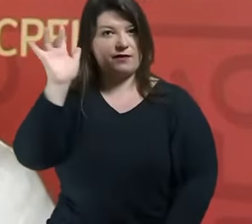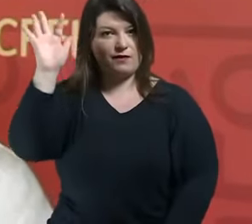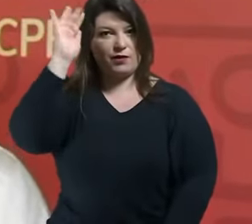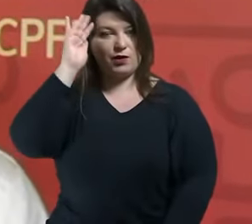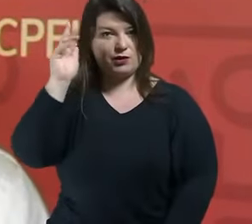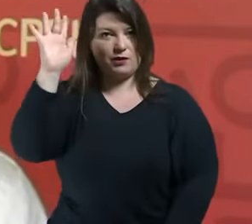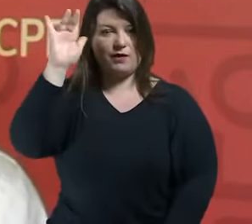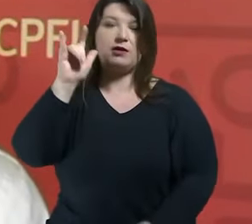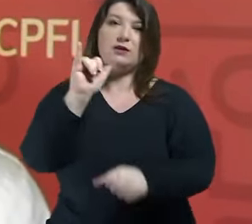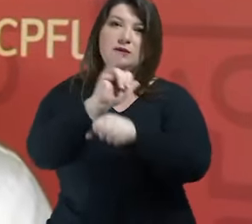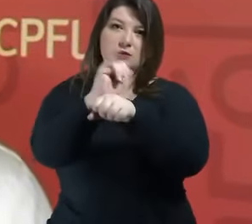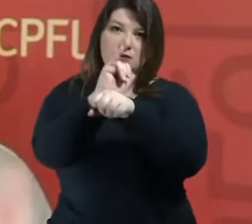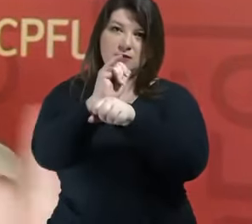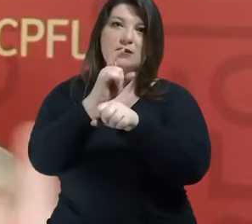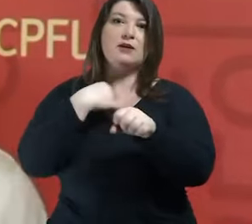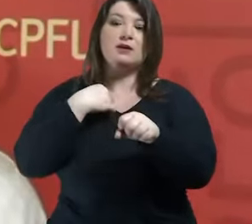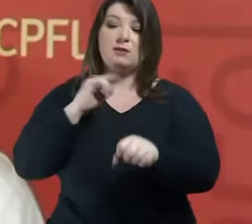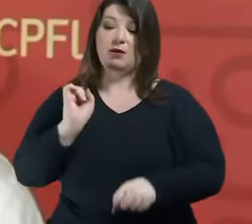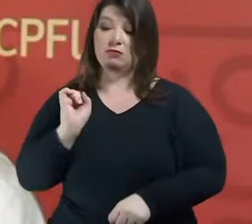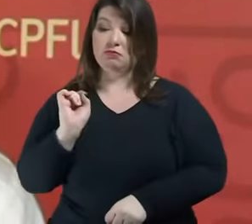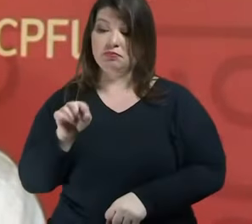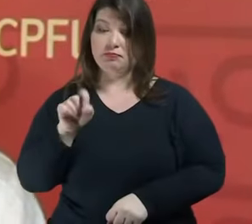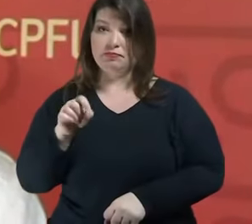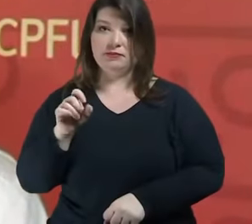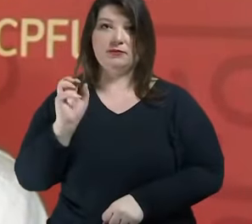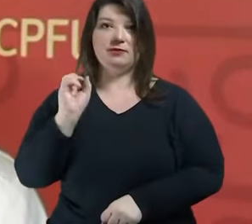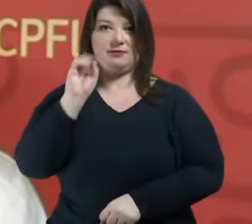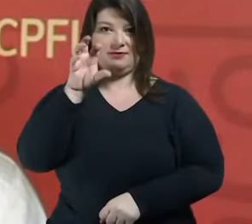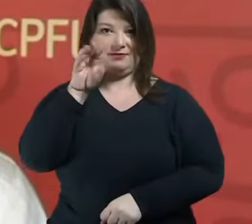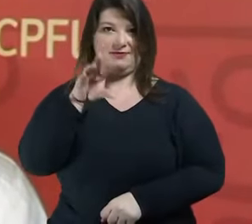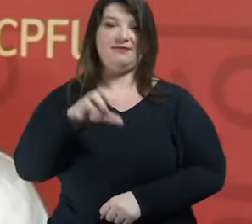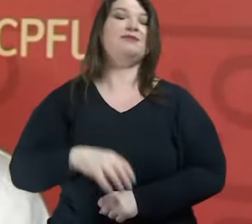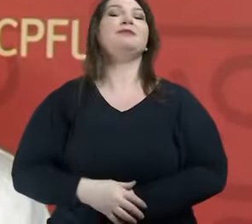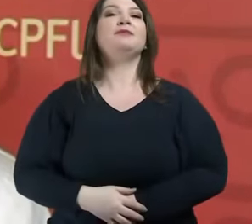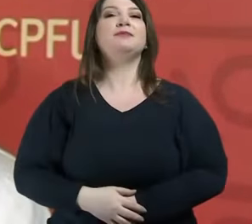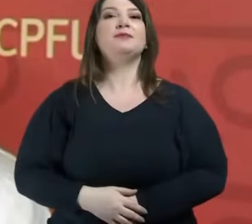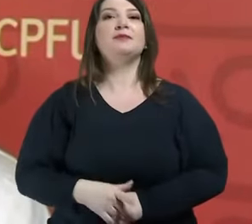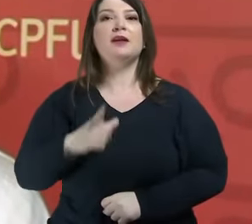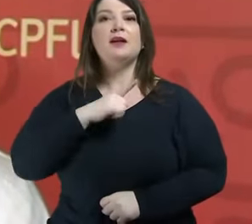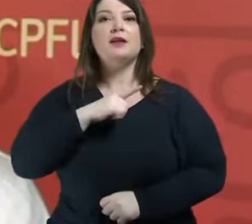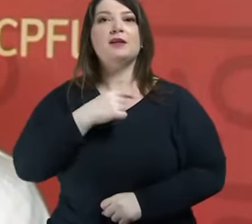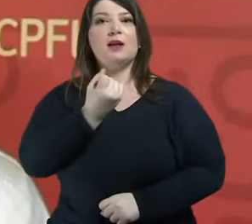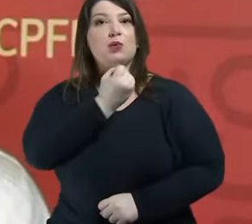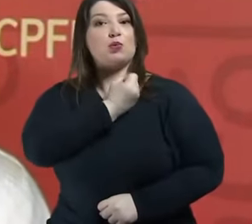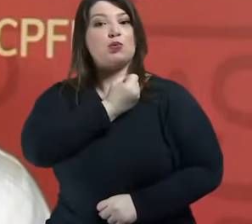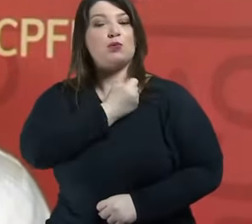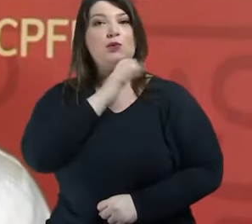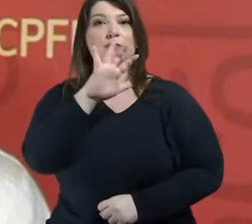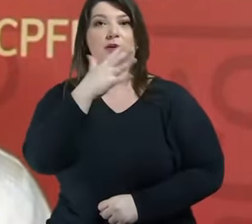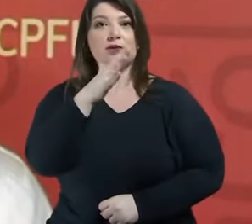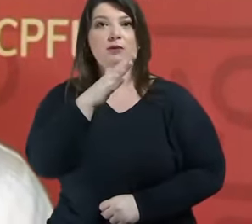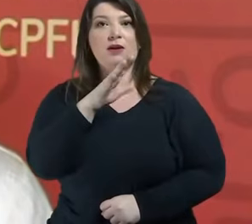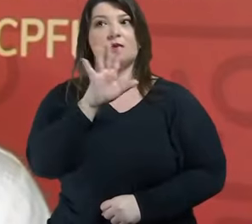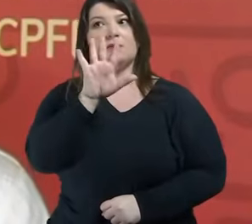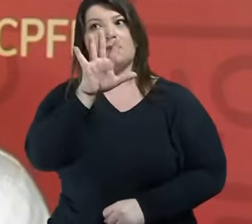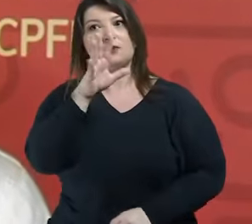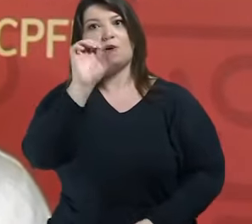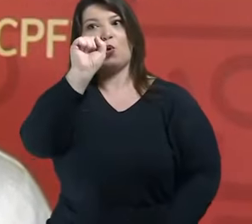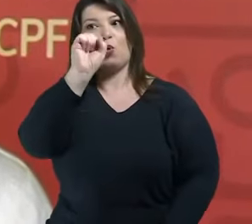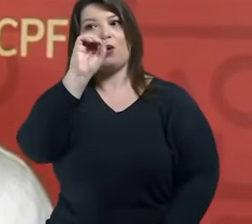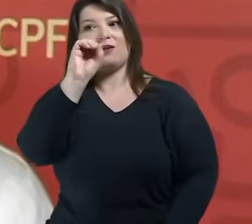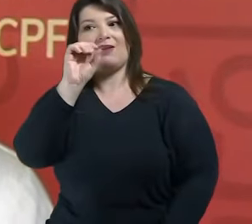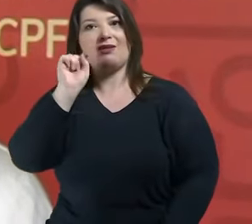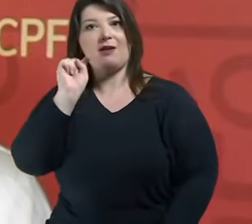sininho para as notificações alguns números dessa transmissão de hoje a gente teve um alcance de cerca de 80 mil pessoas muitos